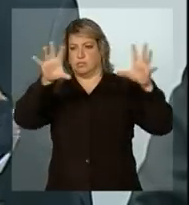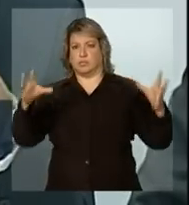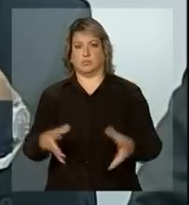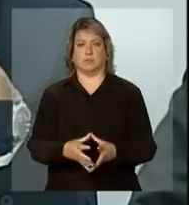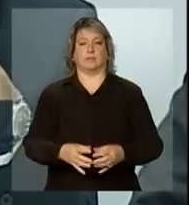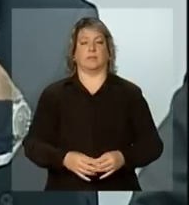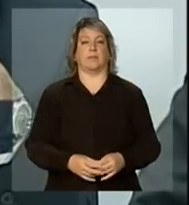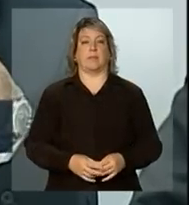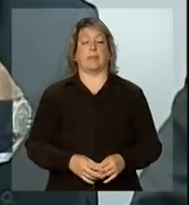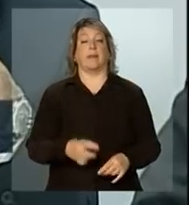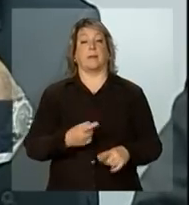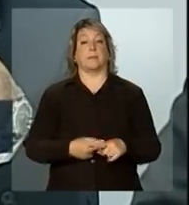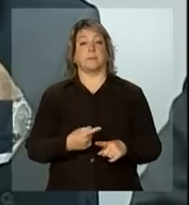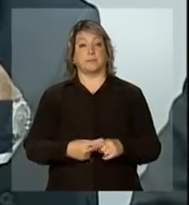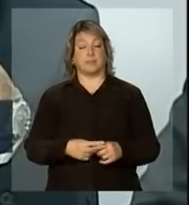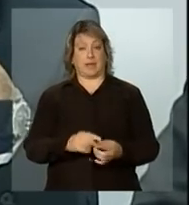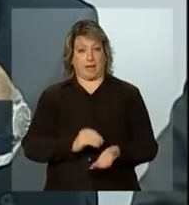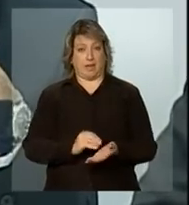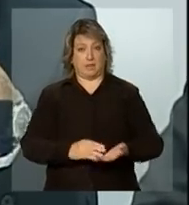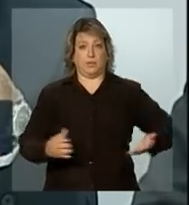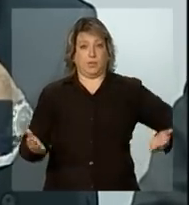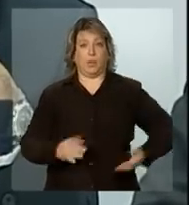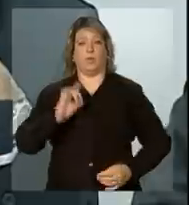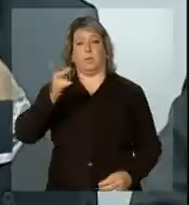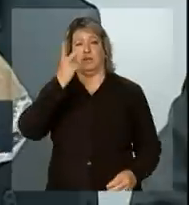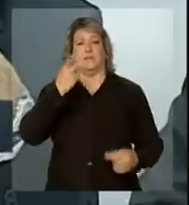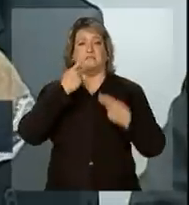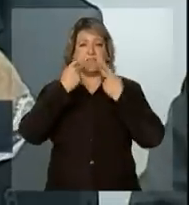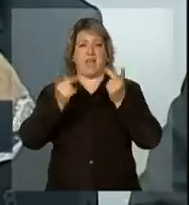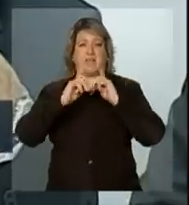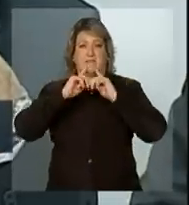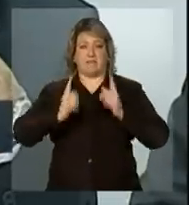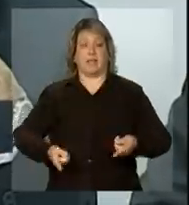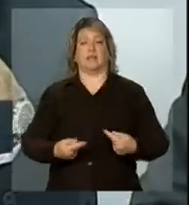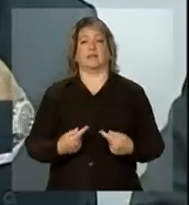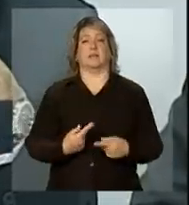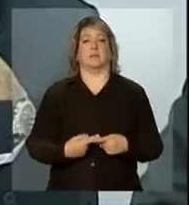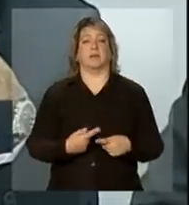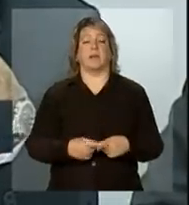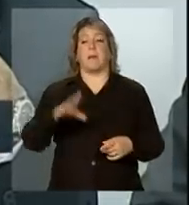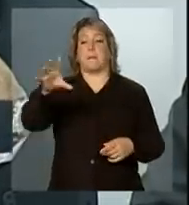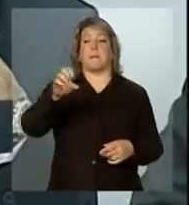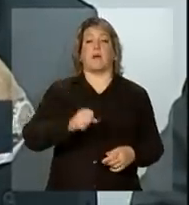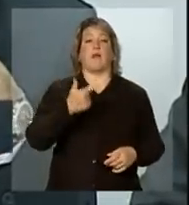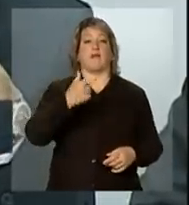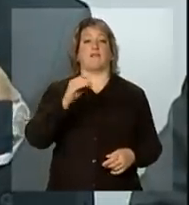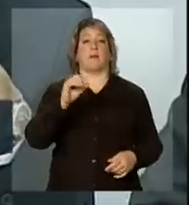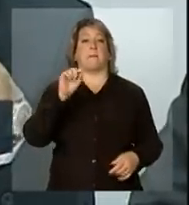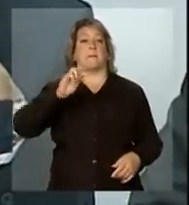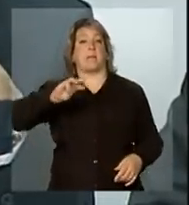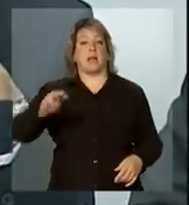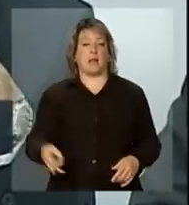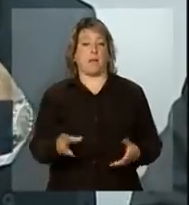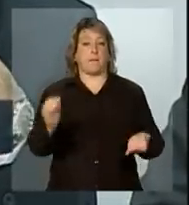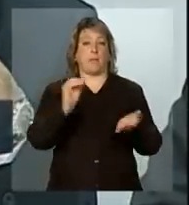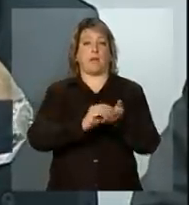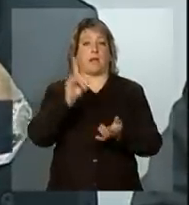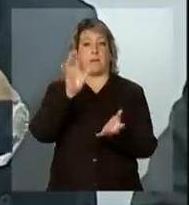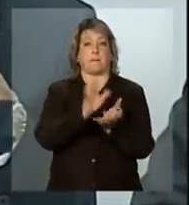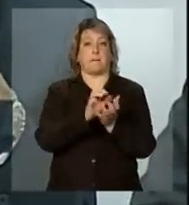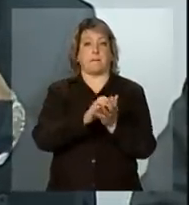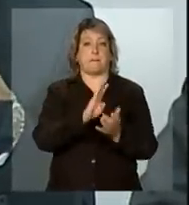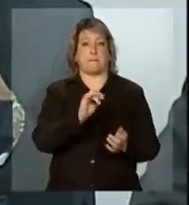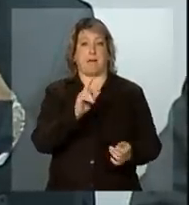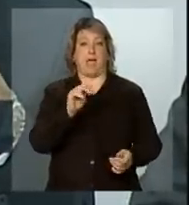porque ainda hoje a gente é criticado porque pegamos 20 milhões para botar na barragem de Serra Azul em Pernambuco, porque a